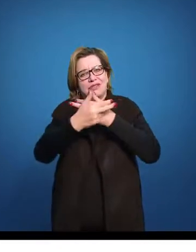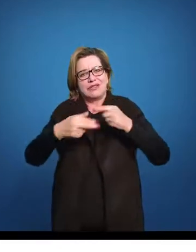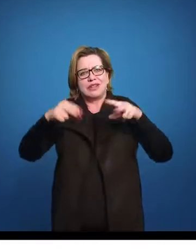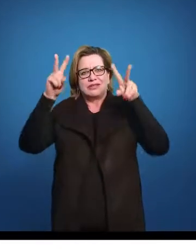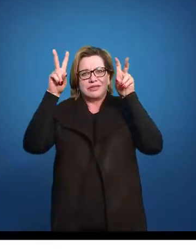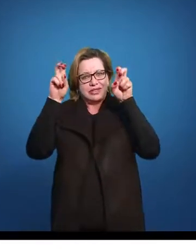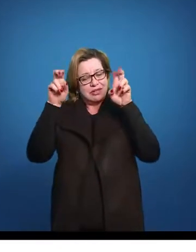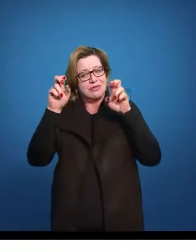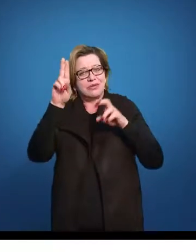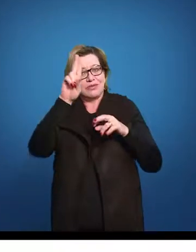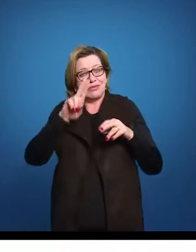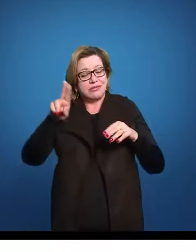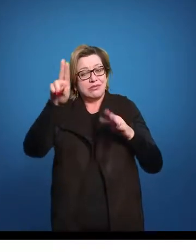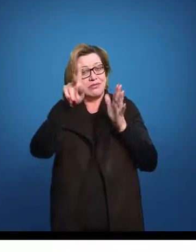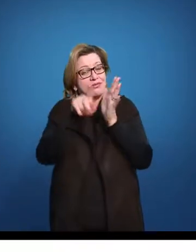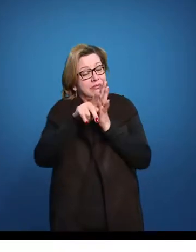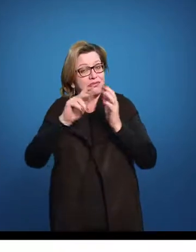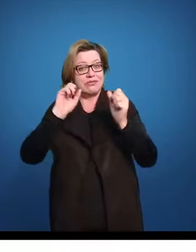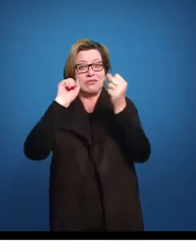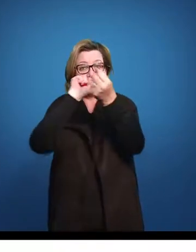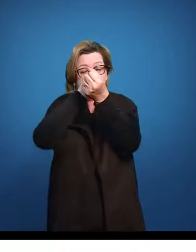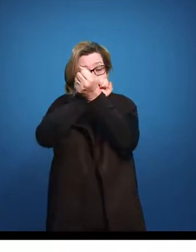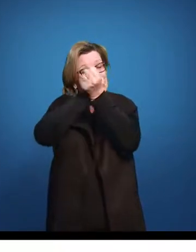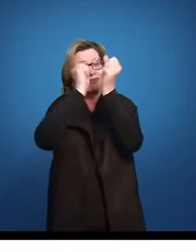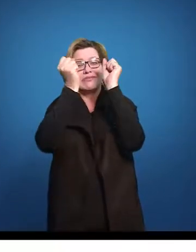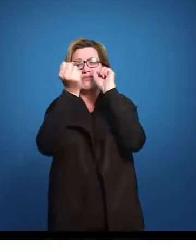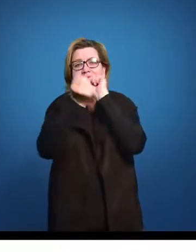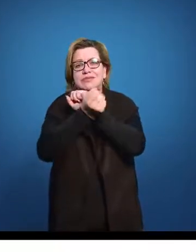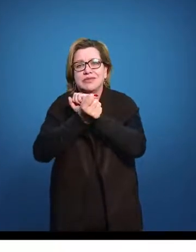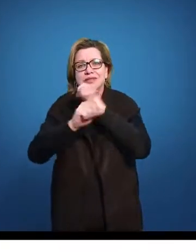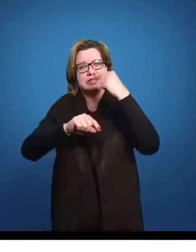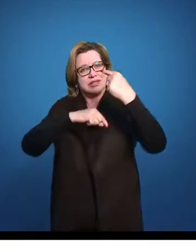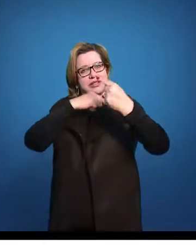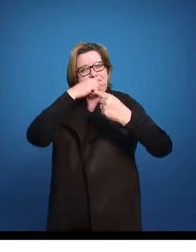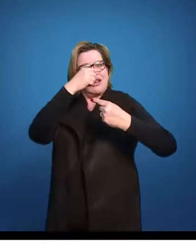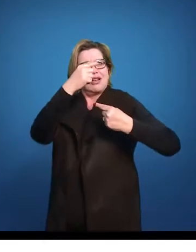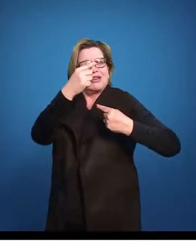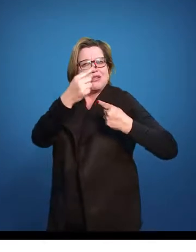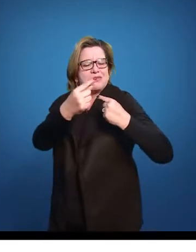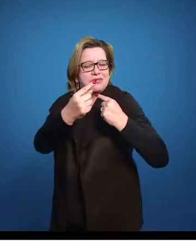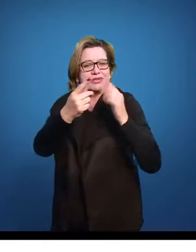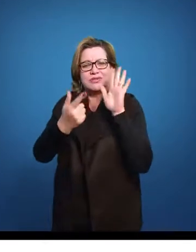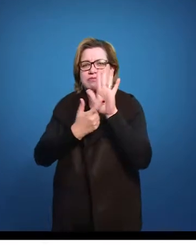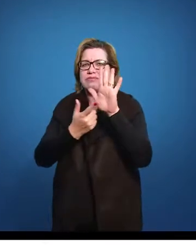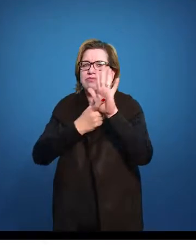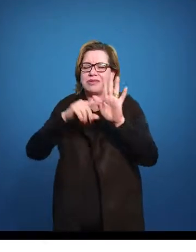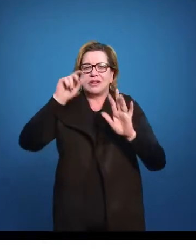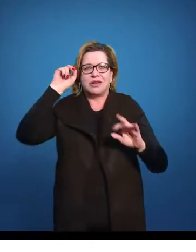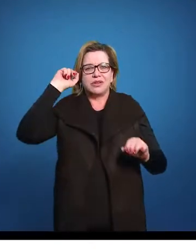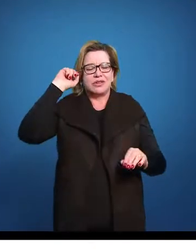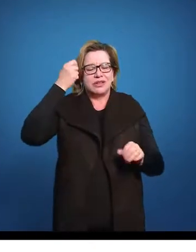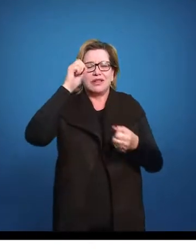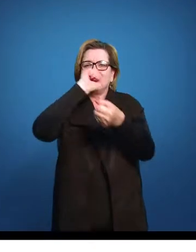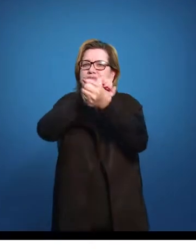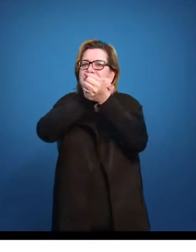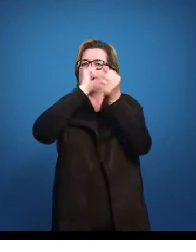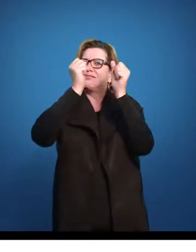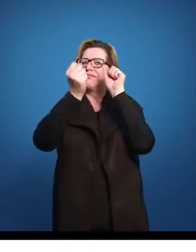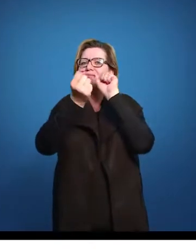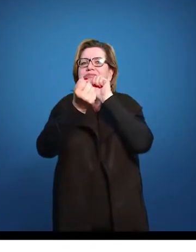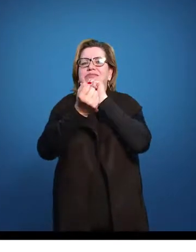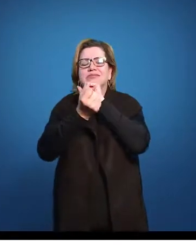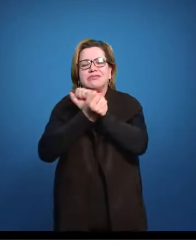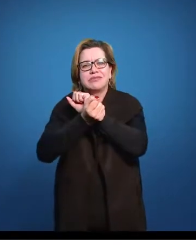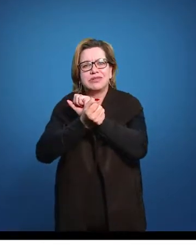maneira mais velada. A gente vai ter esse enfoque maior na questão do negro, na questão da escravidão, nesse